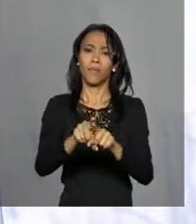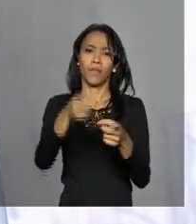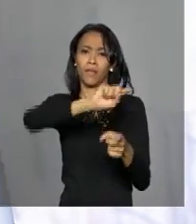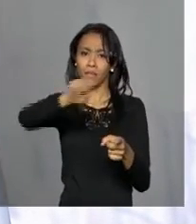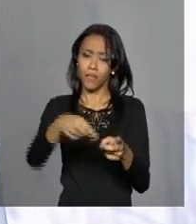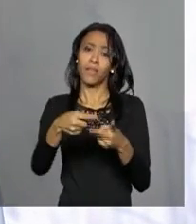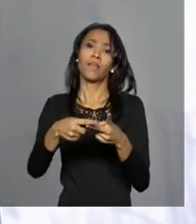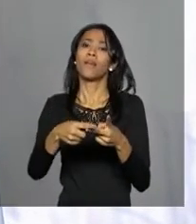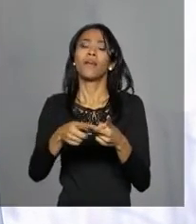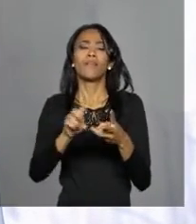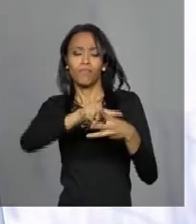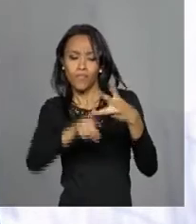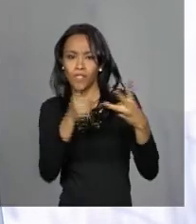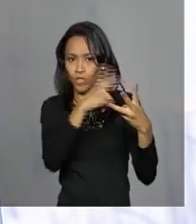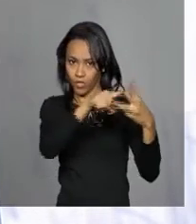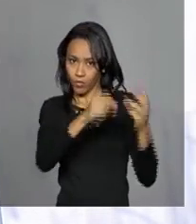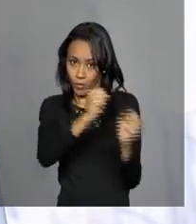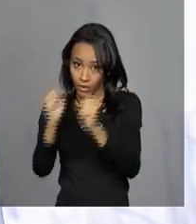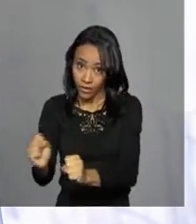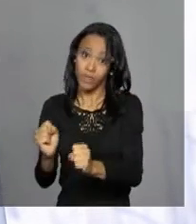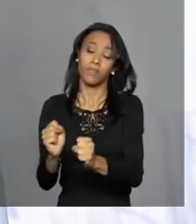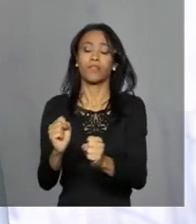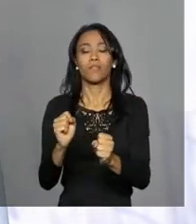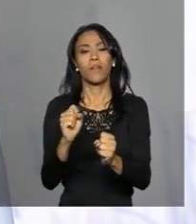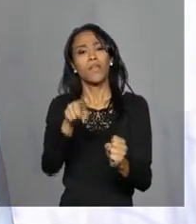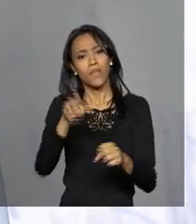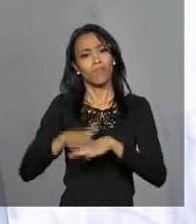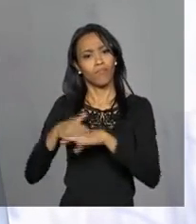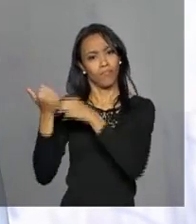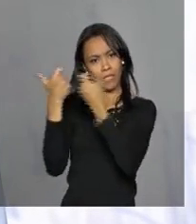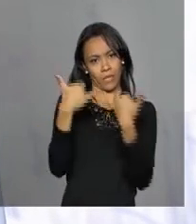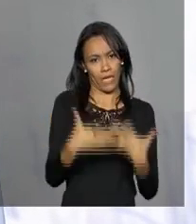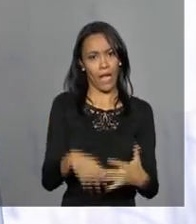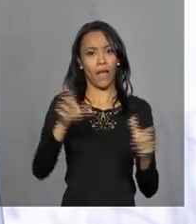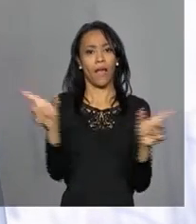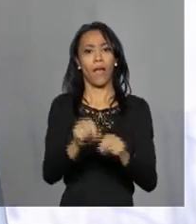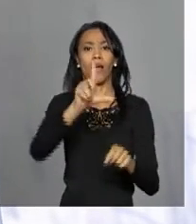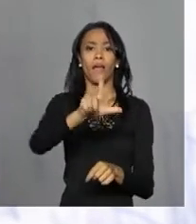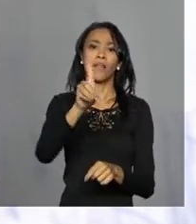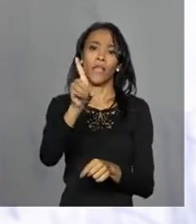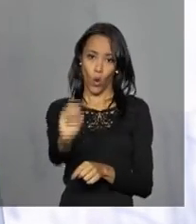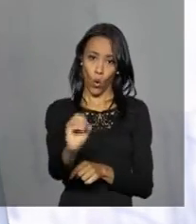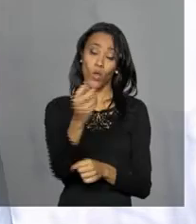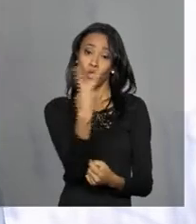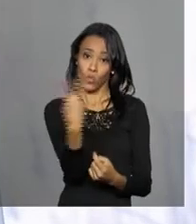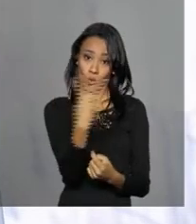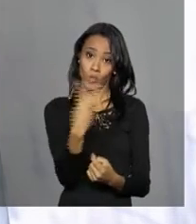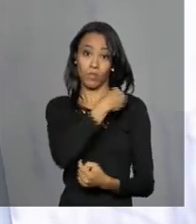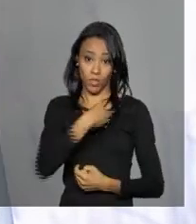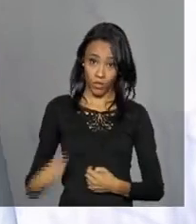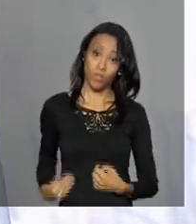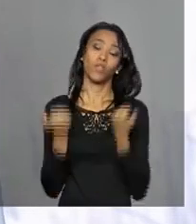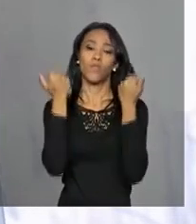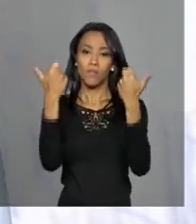públicas e as autarquias. E é para comentar a LDO 2017 que os ministros da Fazenda Nelson Barbosa